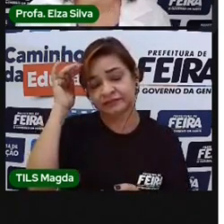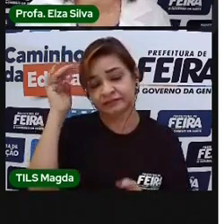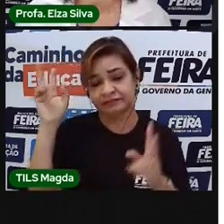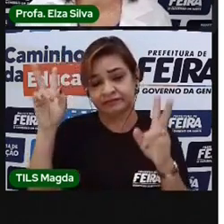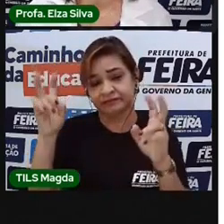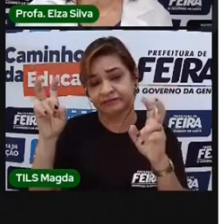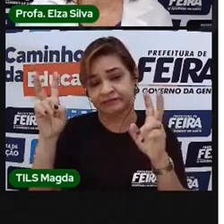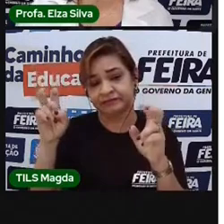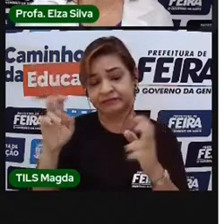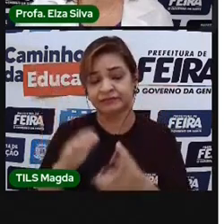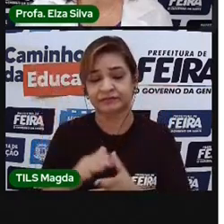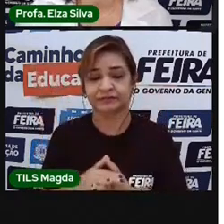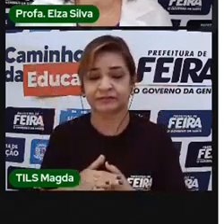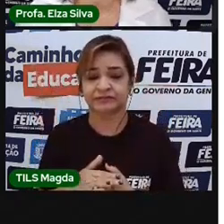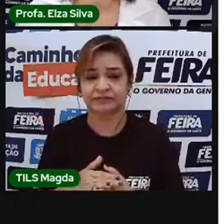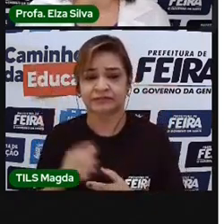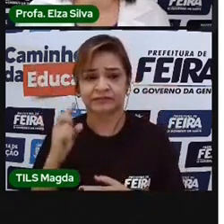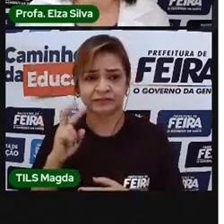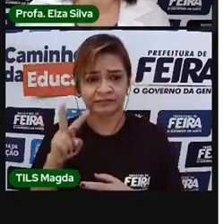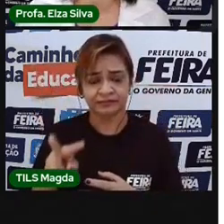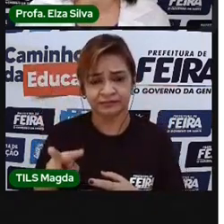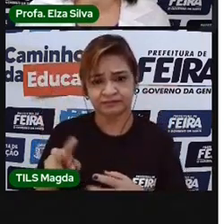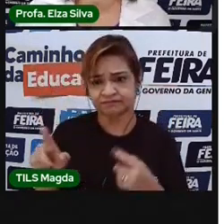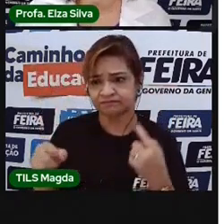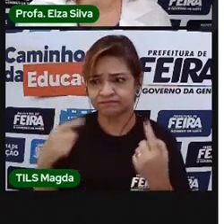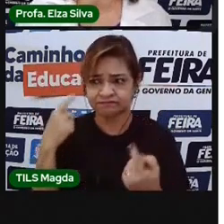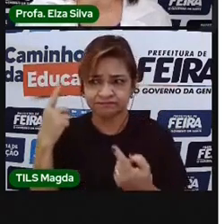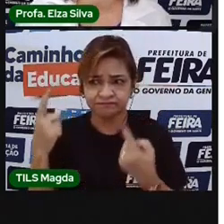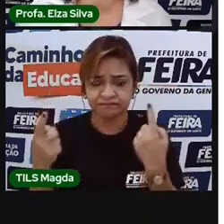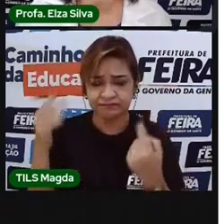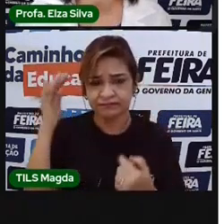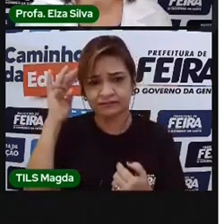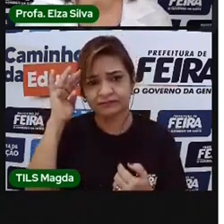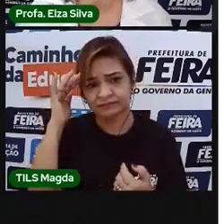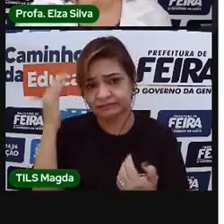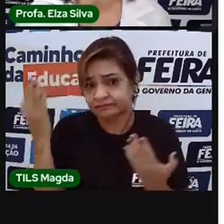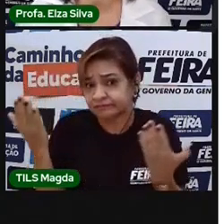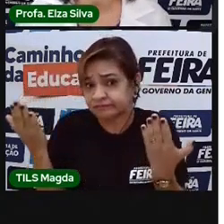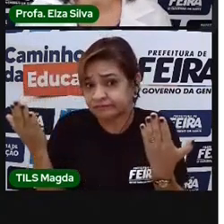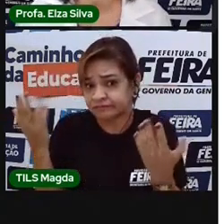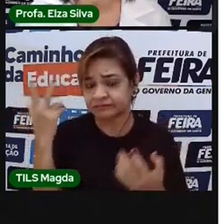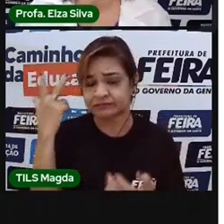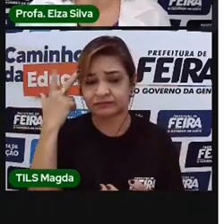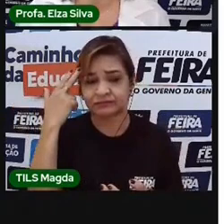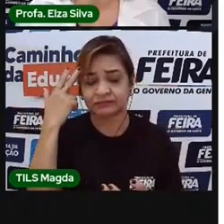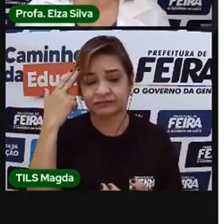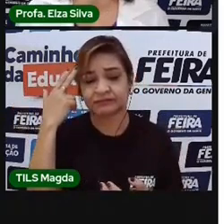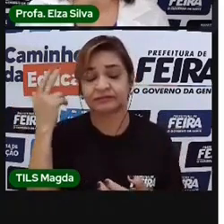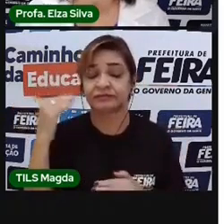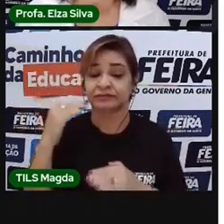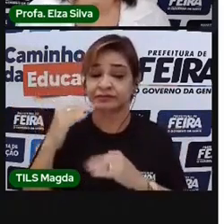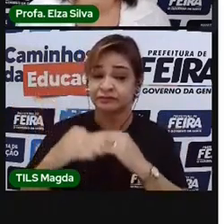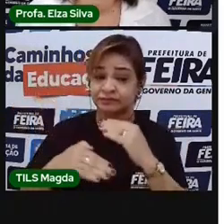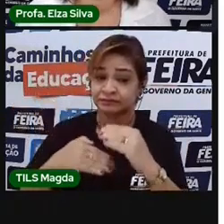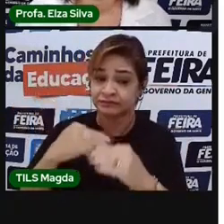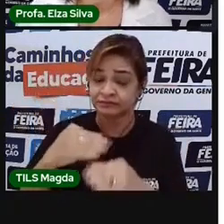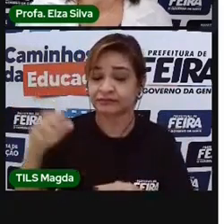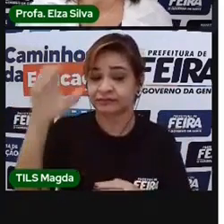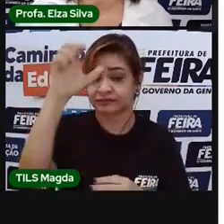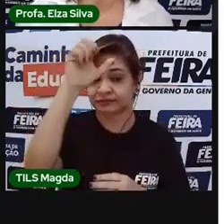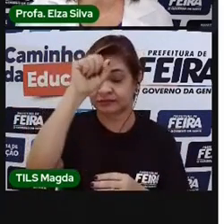assunto. Caso você tenha algumas dúvidas, e isso é muito natural no processo de aprender,